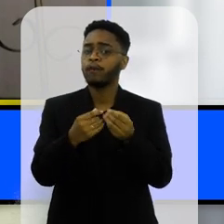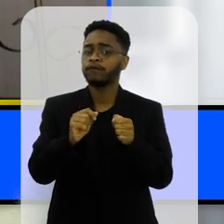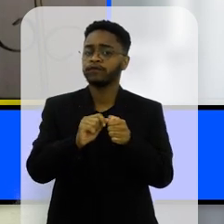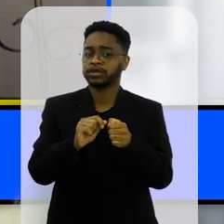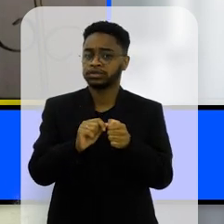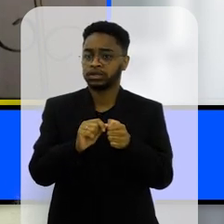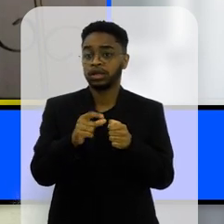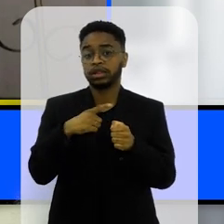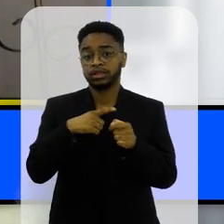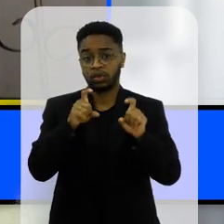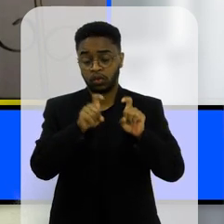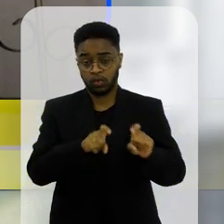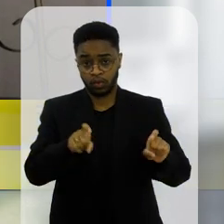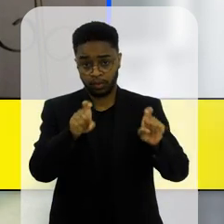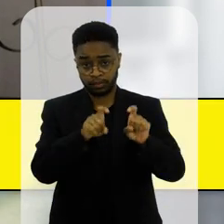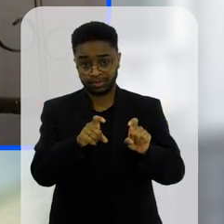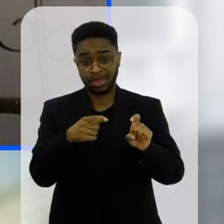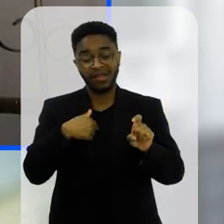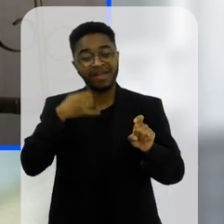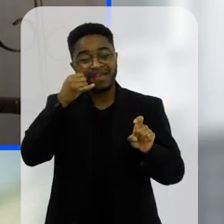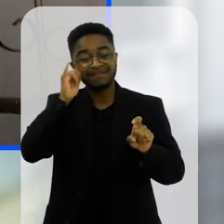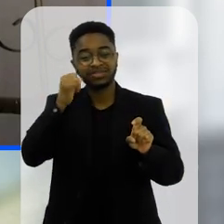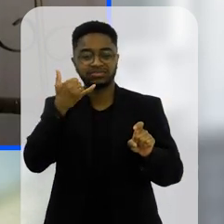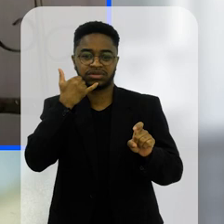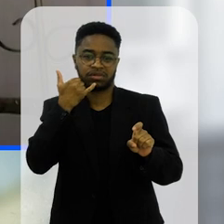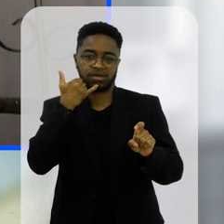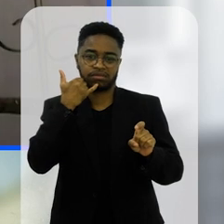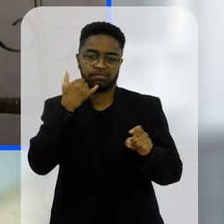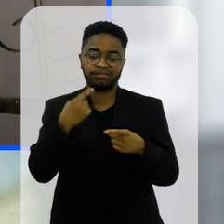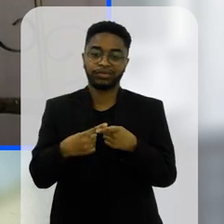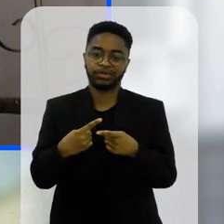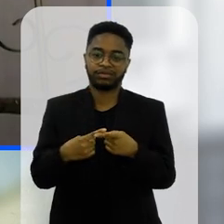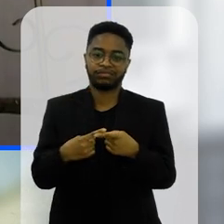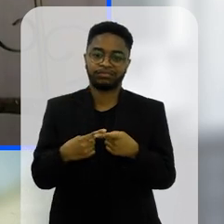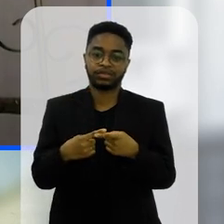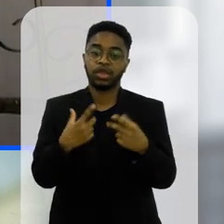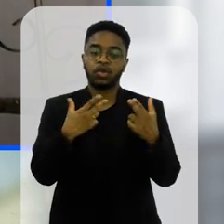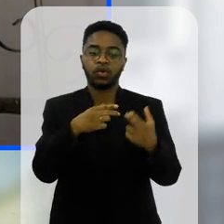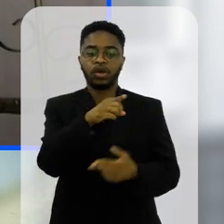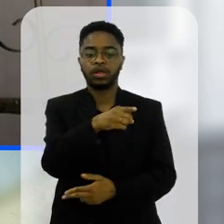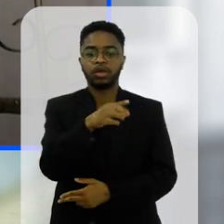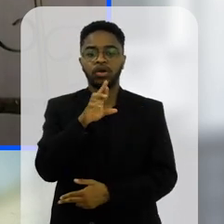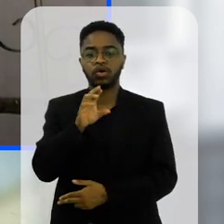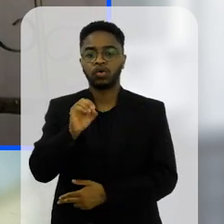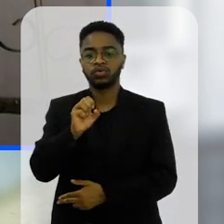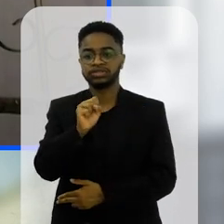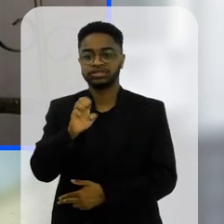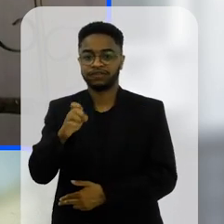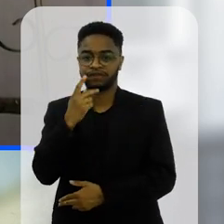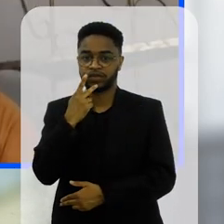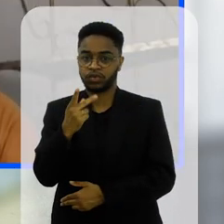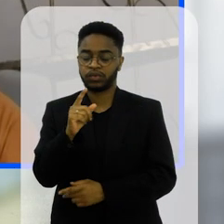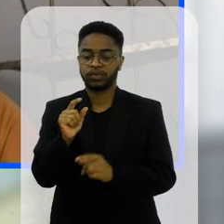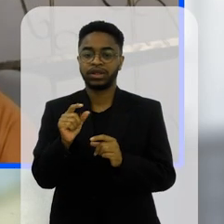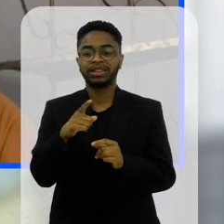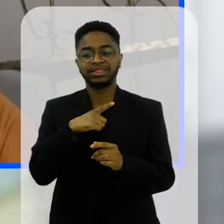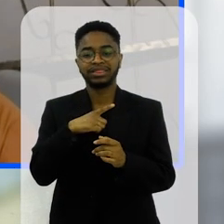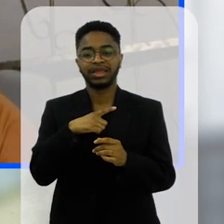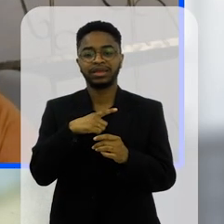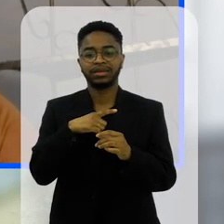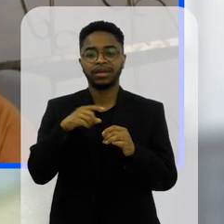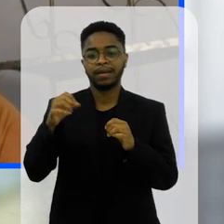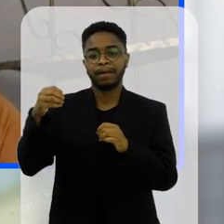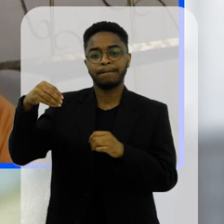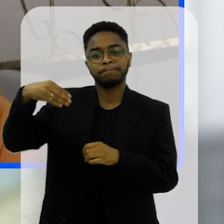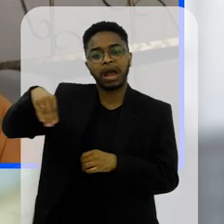gente vai poder fazer isso a gente tem o computador e eu evito o celular porque é aquela questão que a Rose falou tem sempre uma